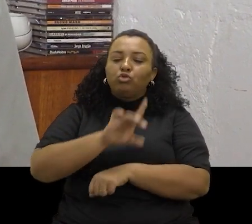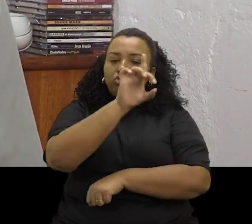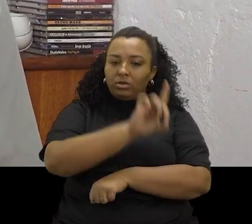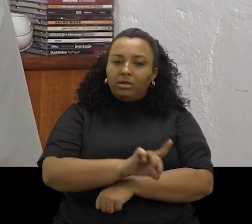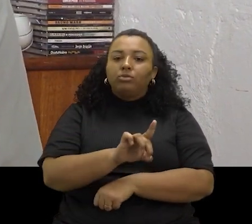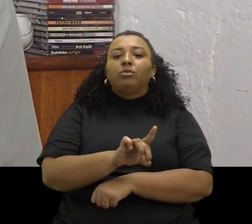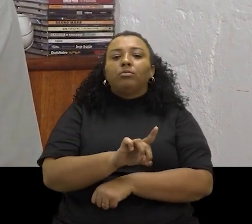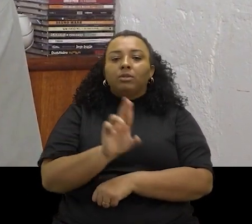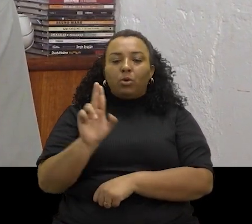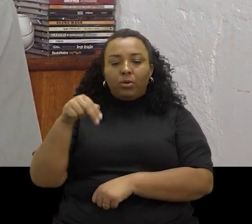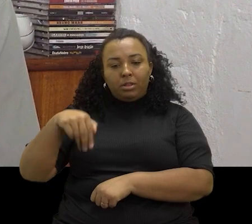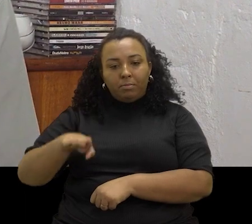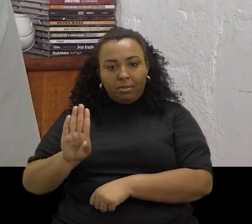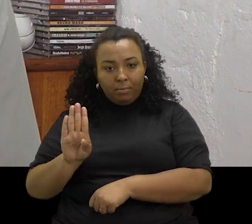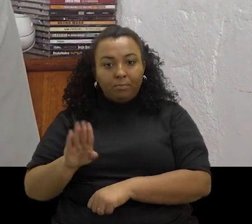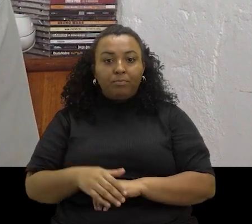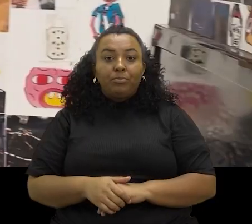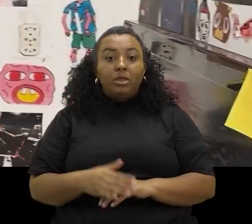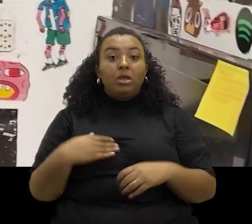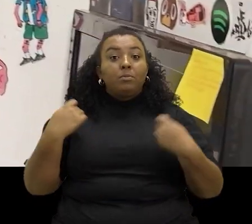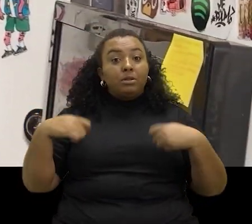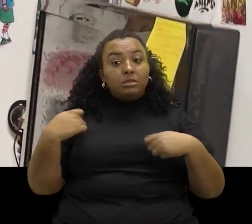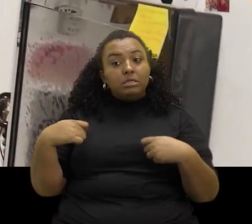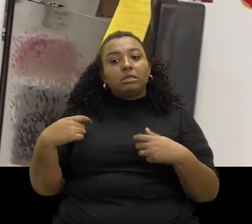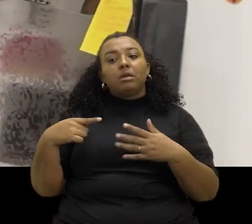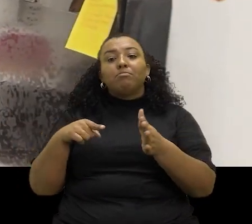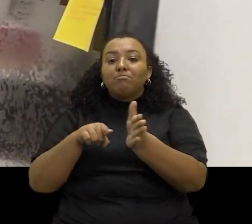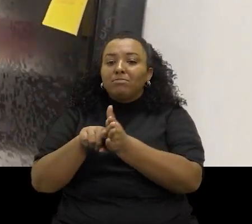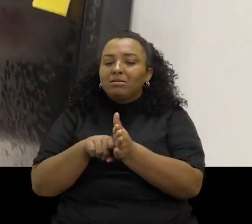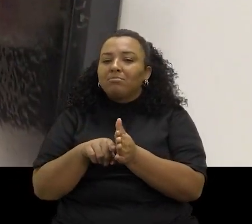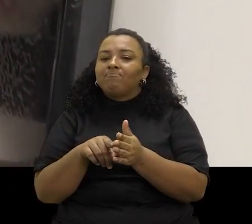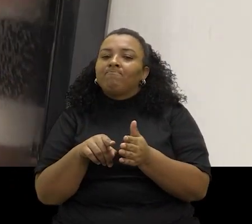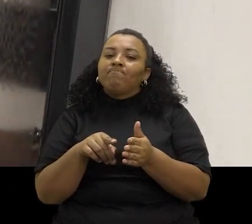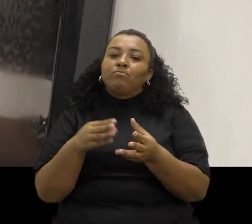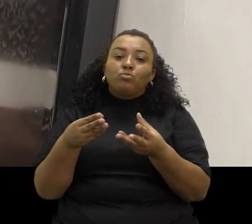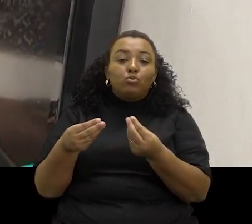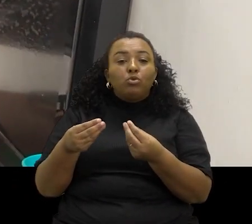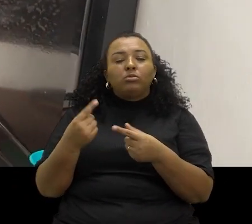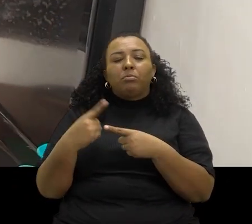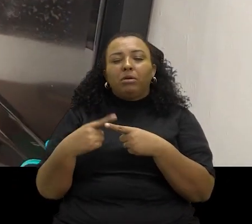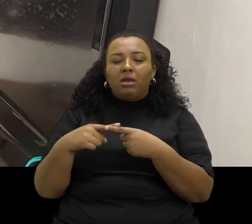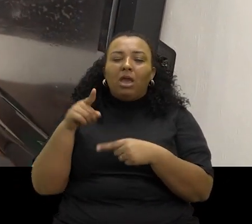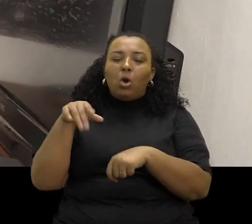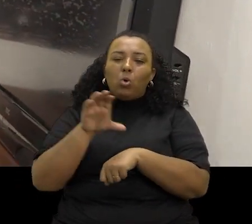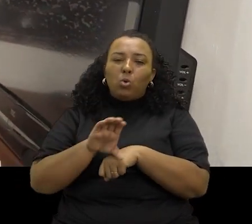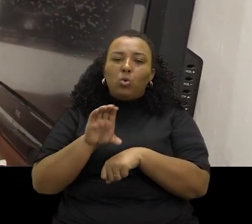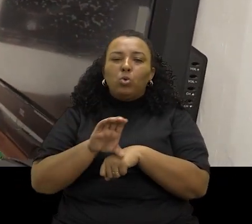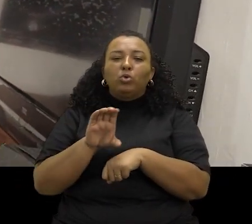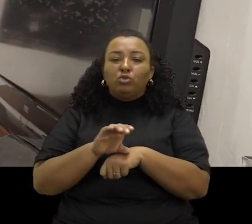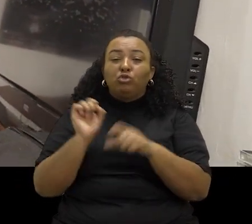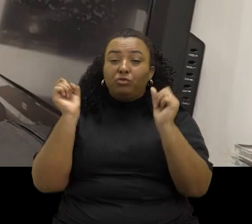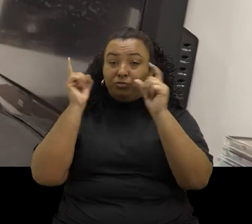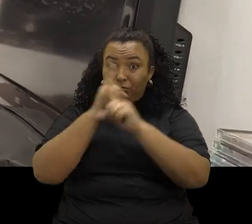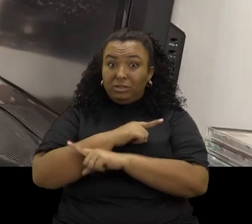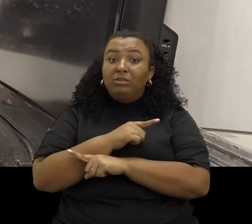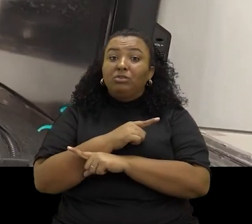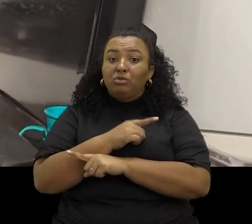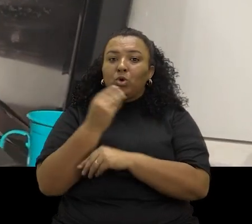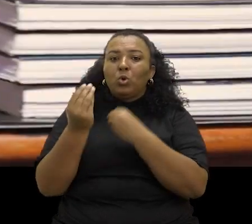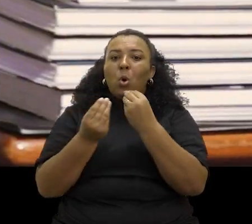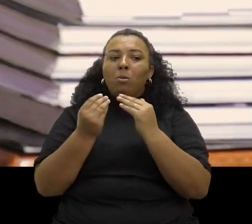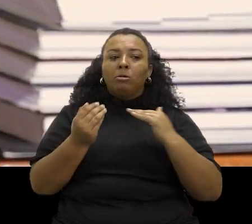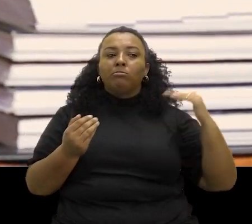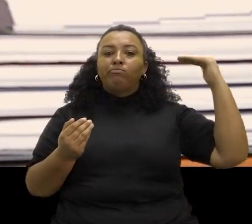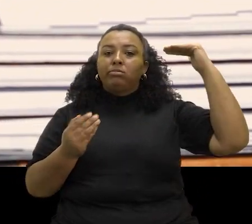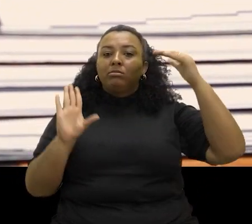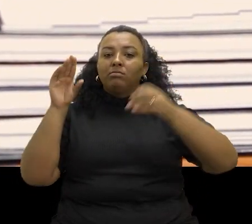o curso de Direito na Universidade de Brasília. Eu vi que eu tive que estudar bastante, é um curso concorrido, é um curso que é